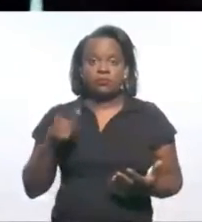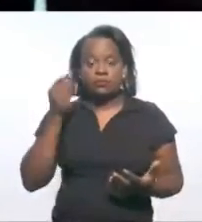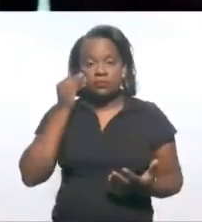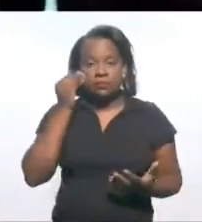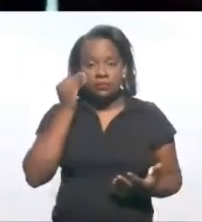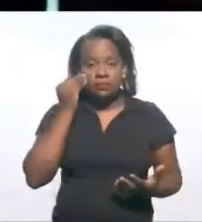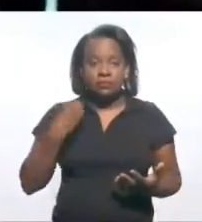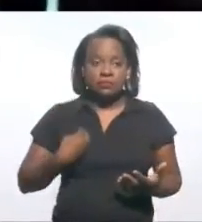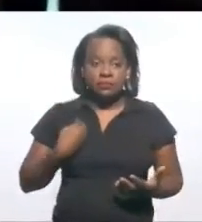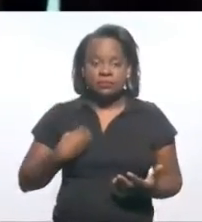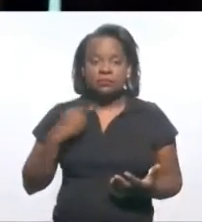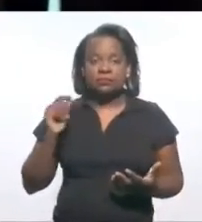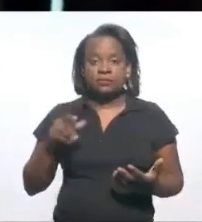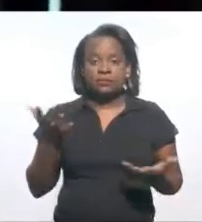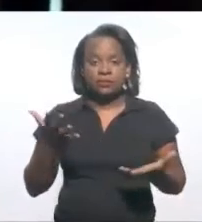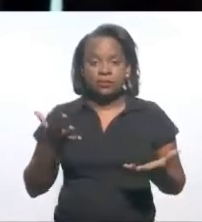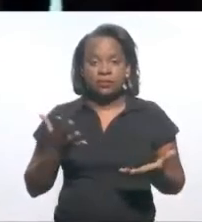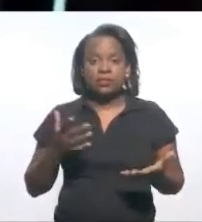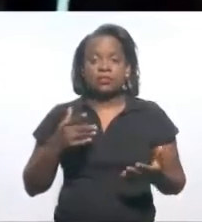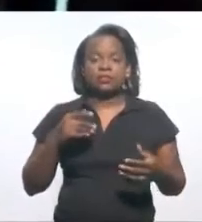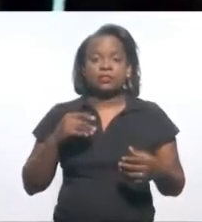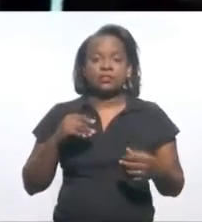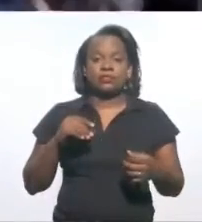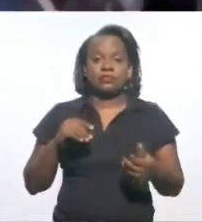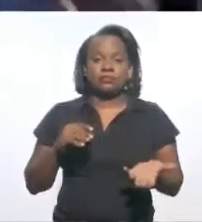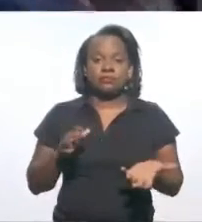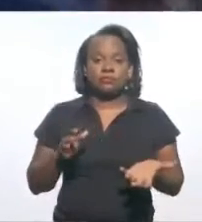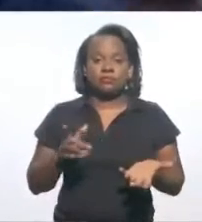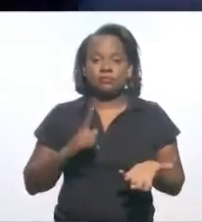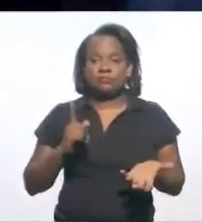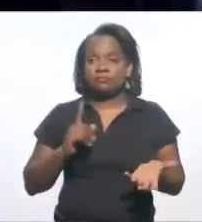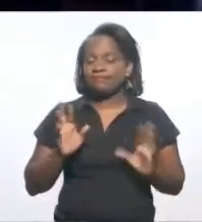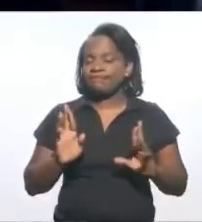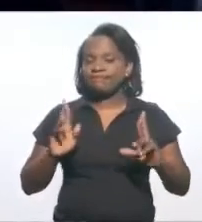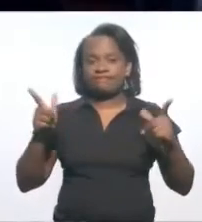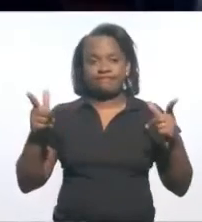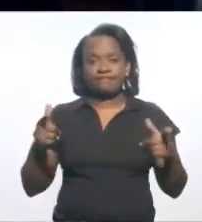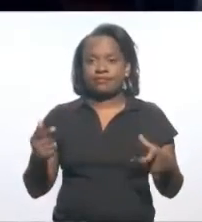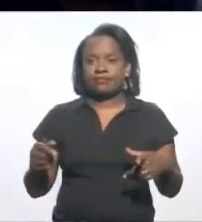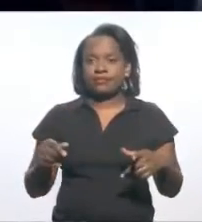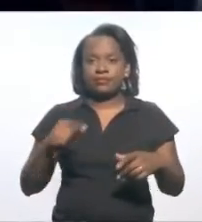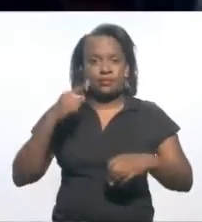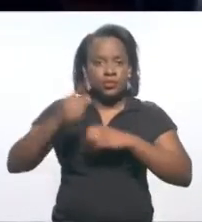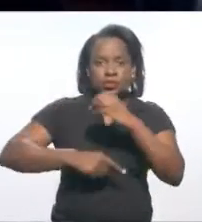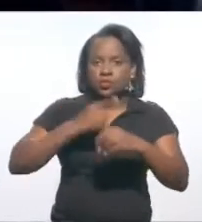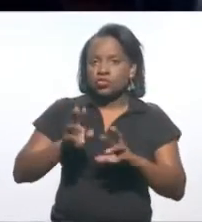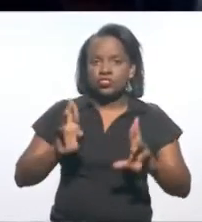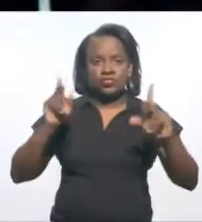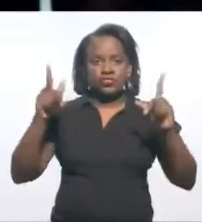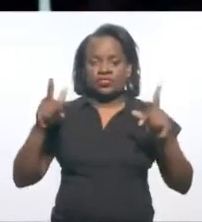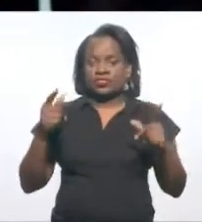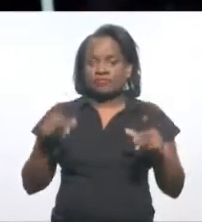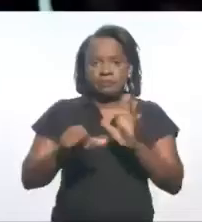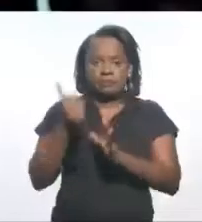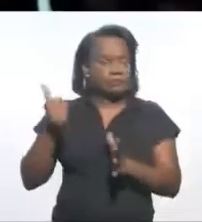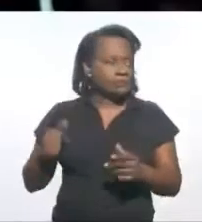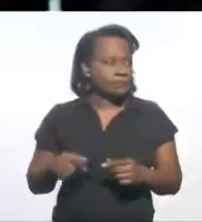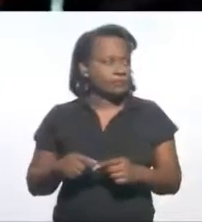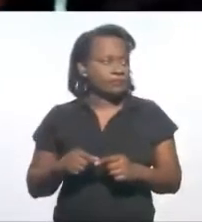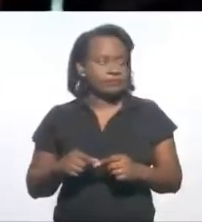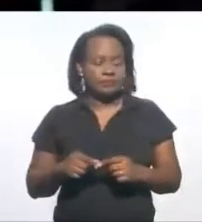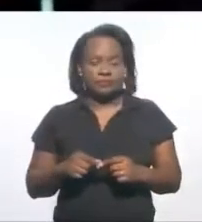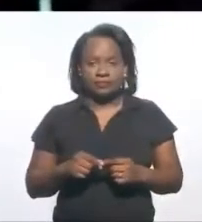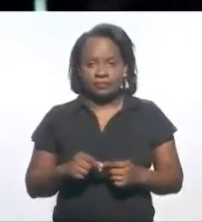vivenciando uma situação inusitada no mundo inteiro. Essa é a primeira